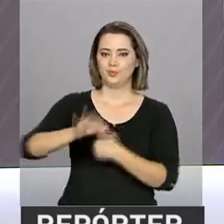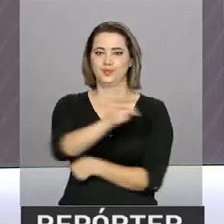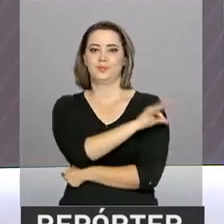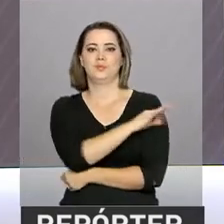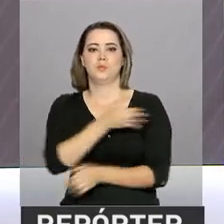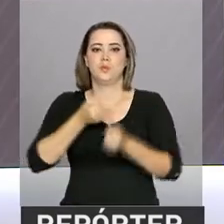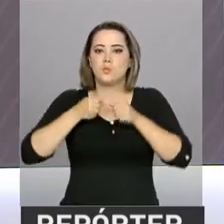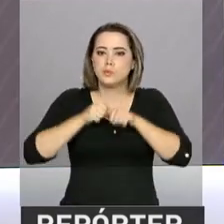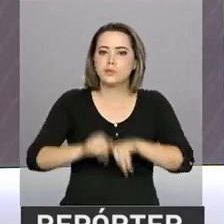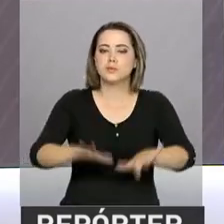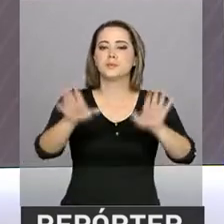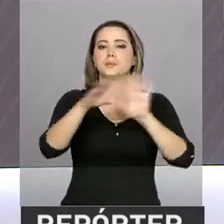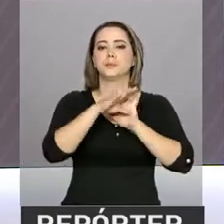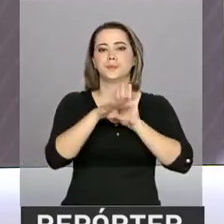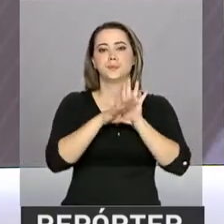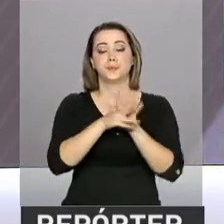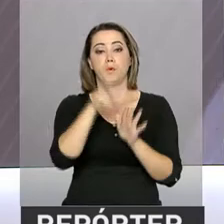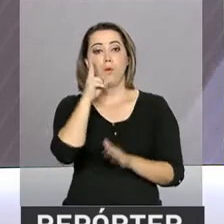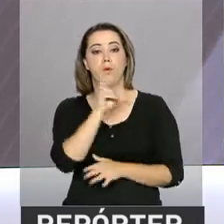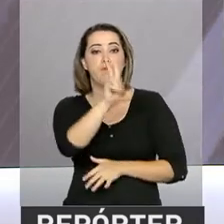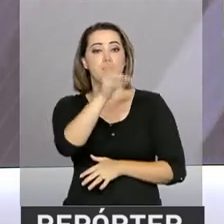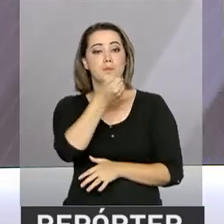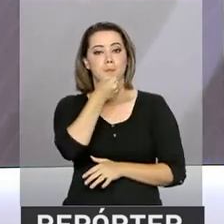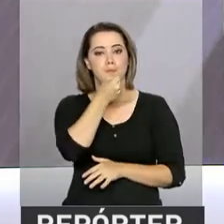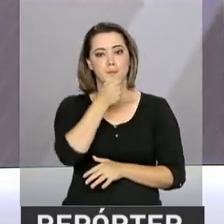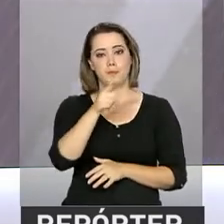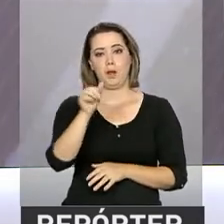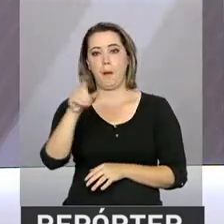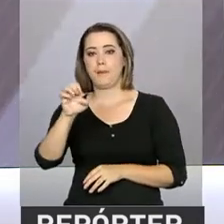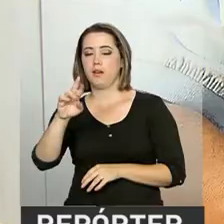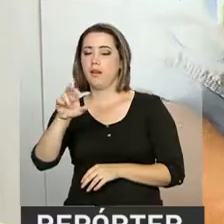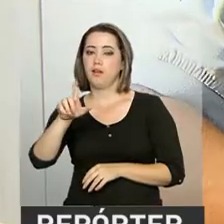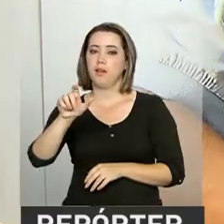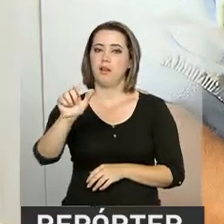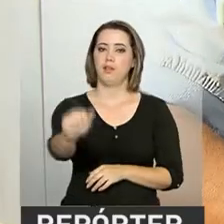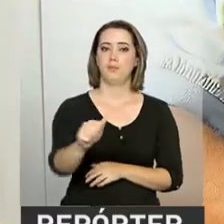a expansão do projeto. Confira na reportagem de Gabriela Noronha.